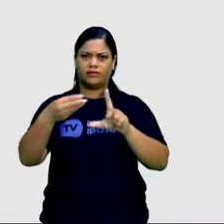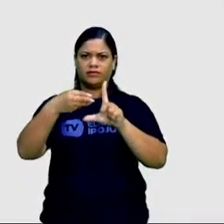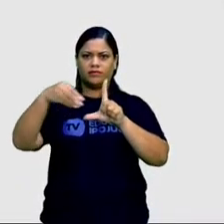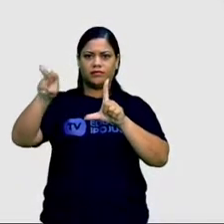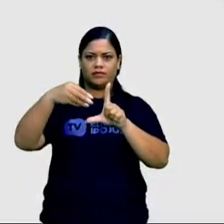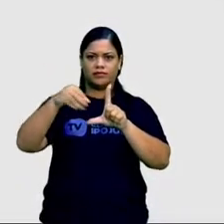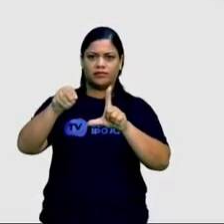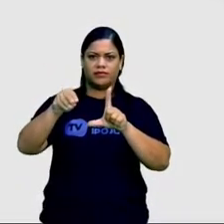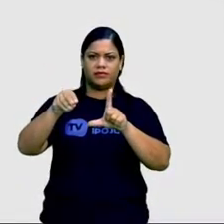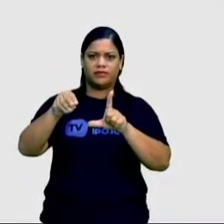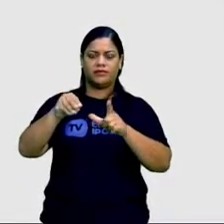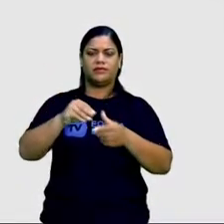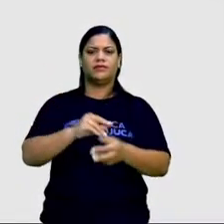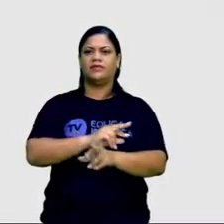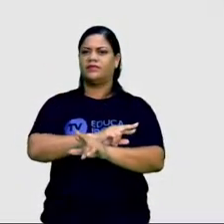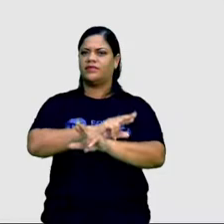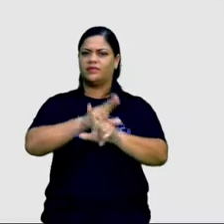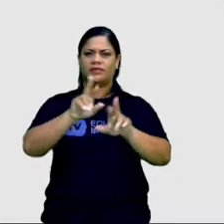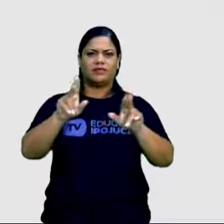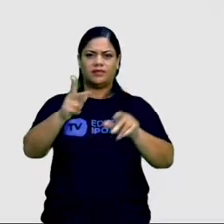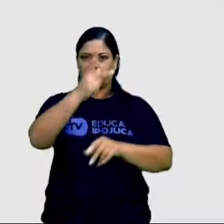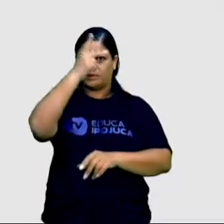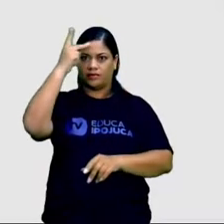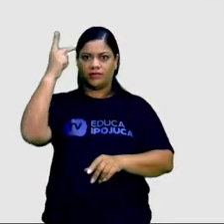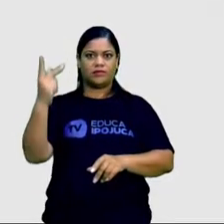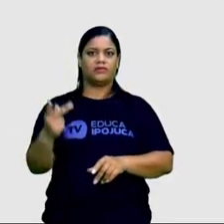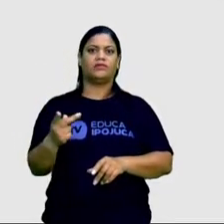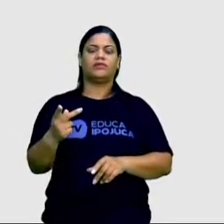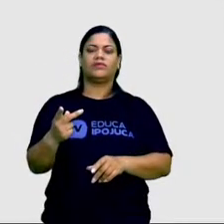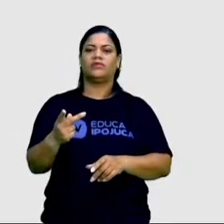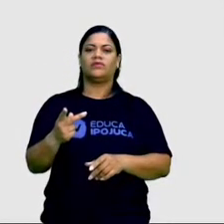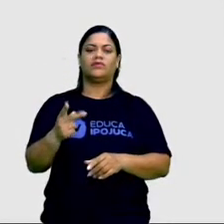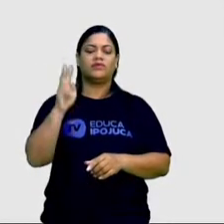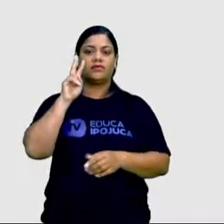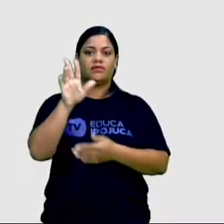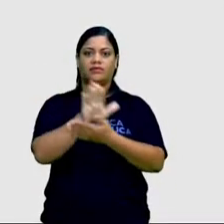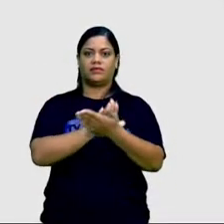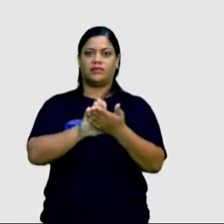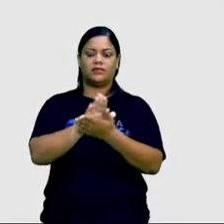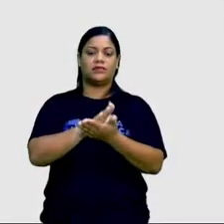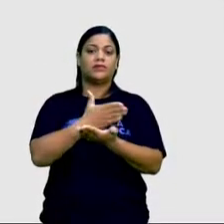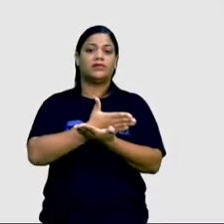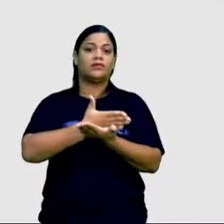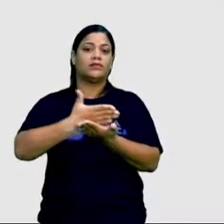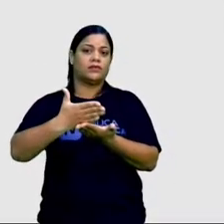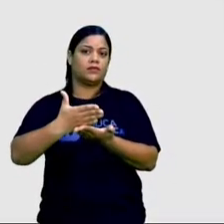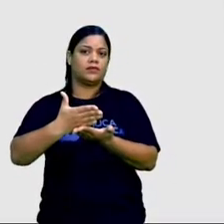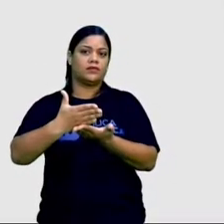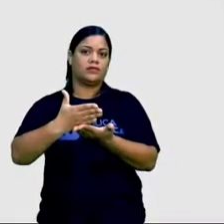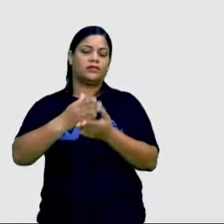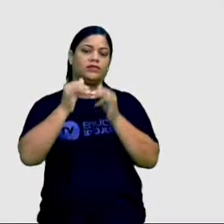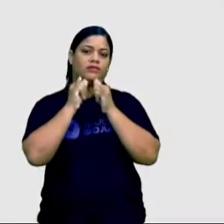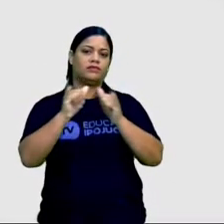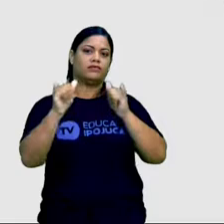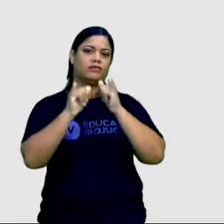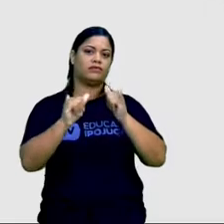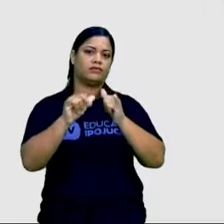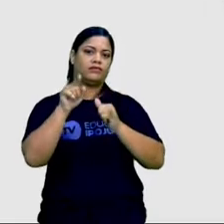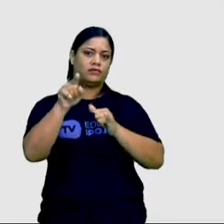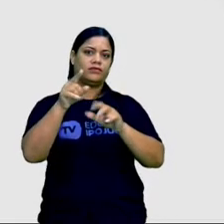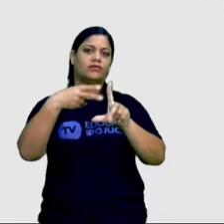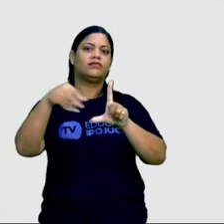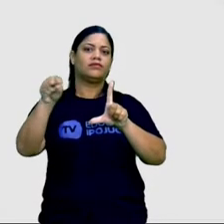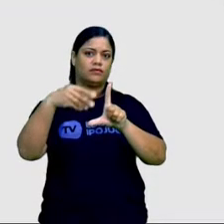automaticamente há centenas de compartilhamentos, sem nem ao menos checar de onde partiu aquela notícia que você está